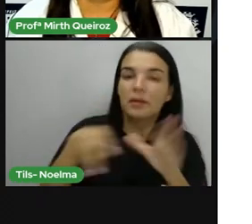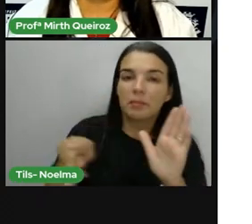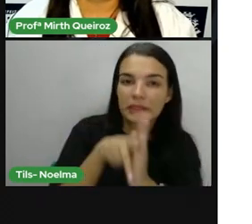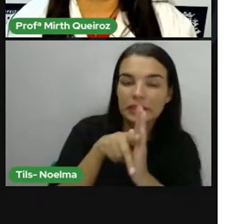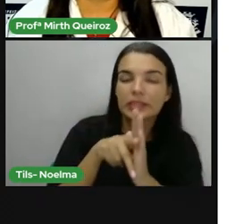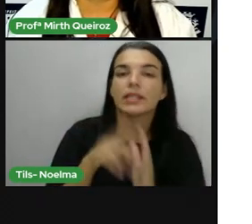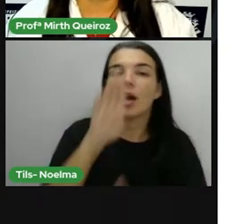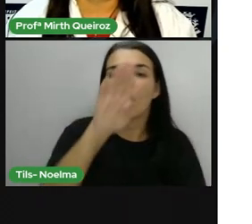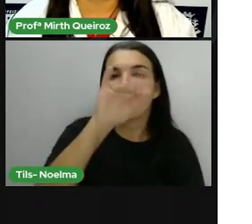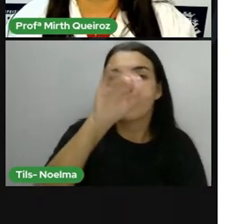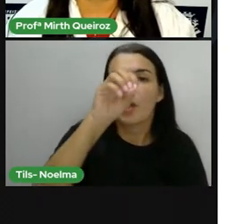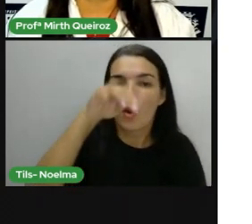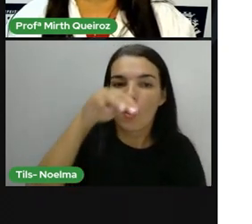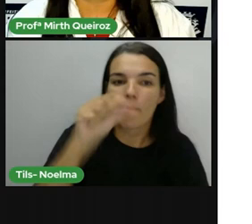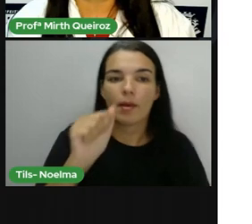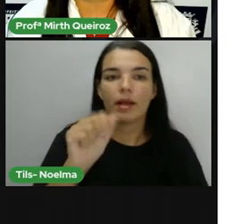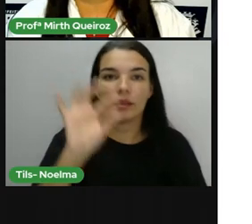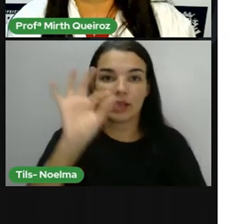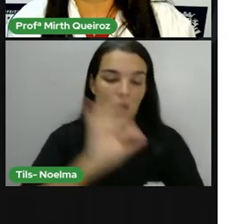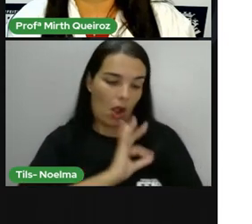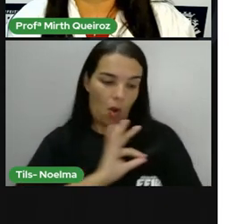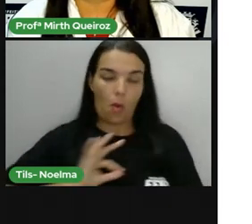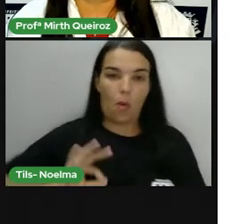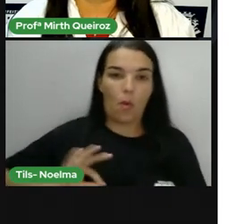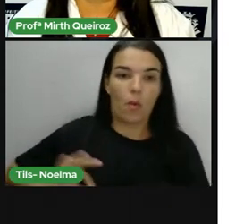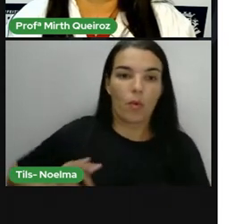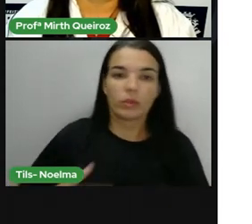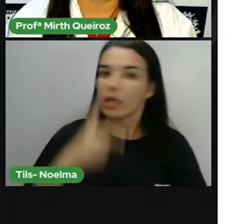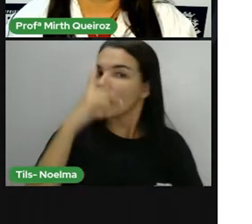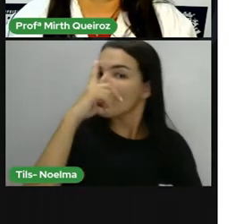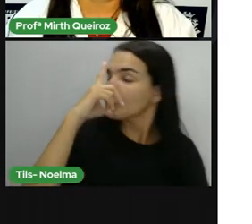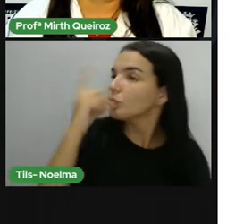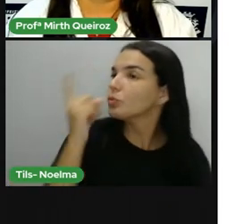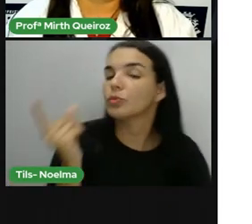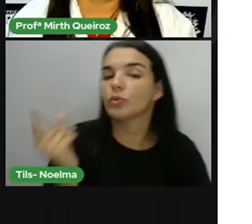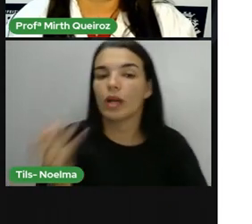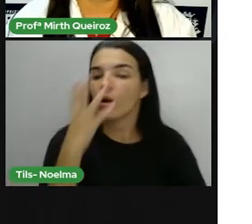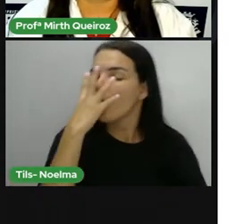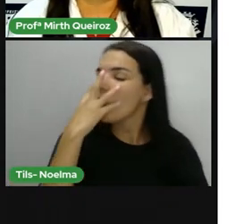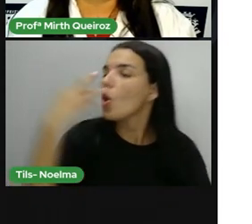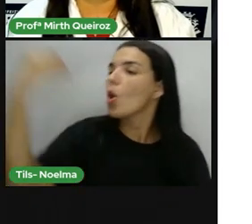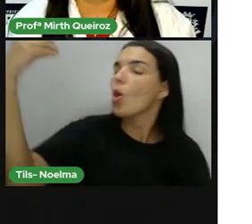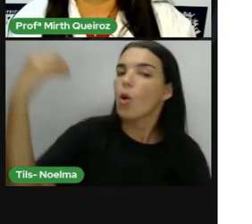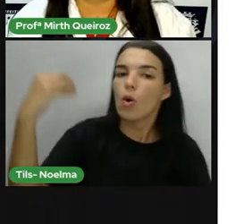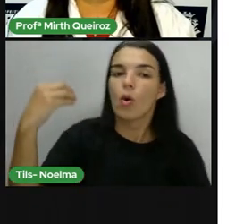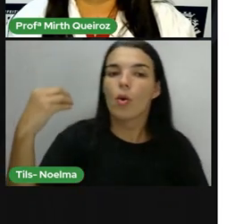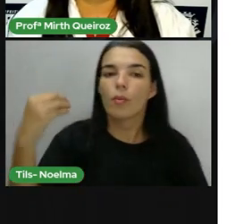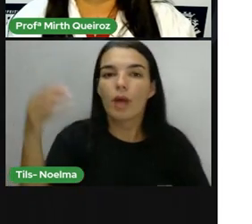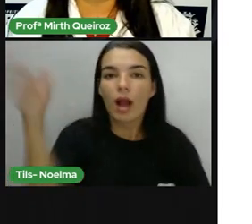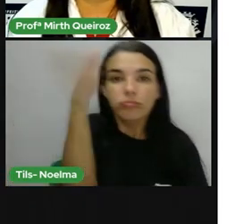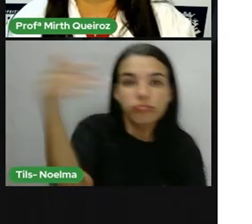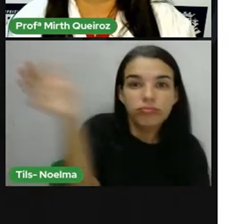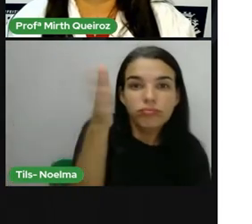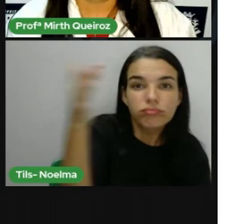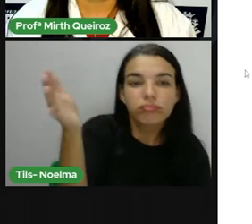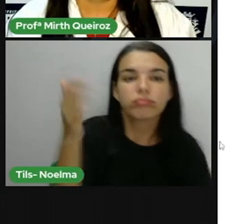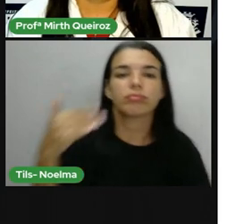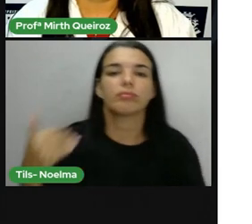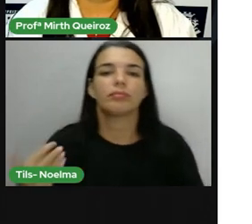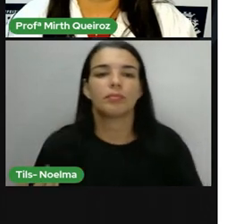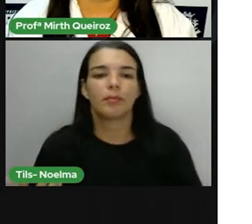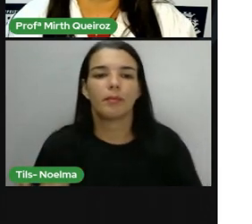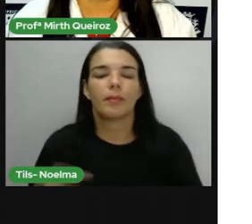também. A onça-pintada, o tucano, a siriema, o lobo-guarata, manduá-bandeira, arara-canidé.